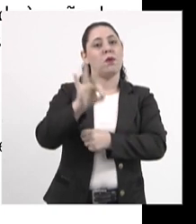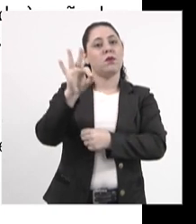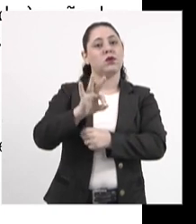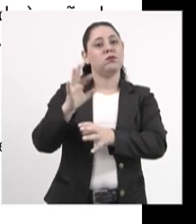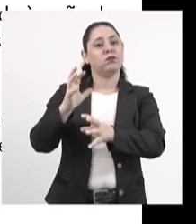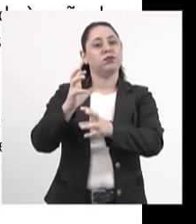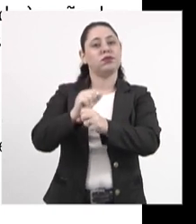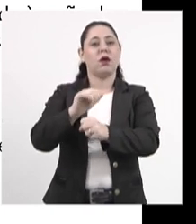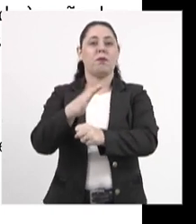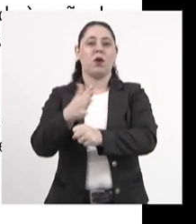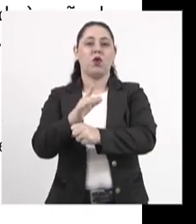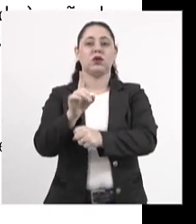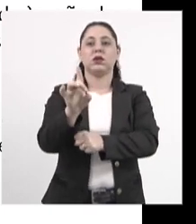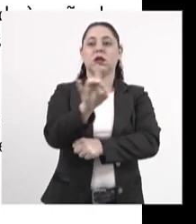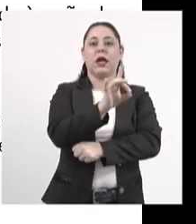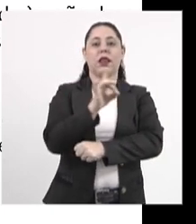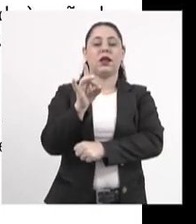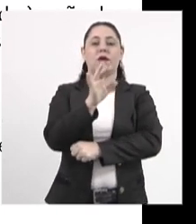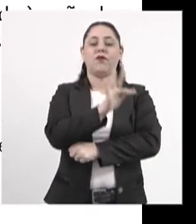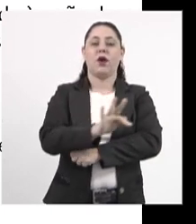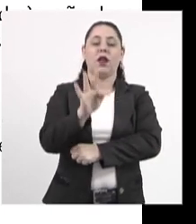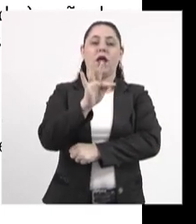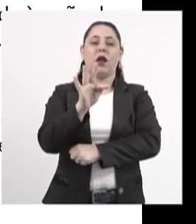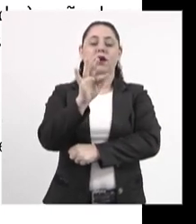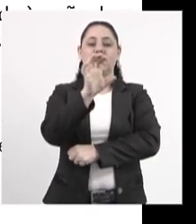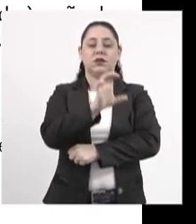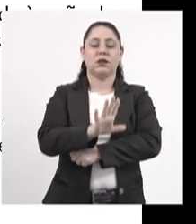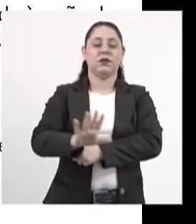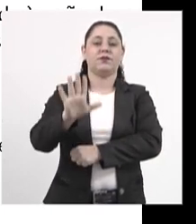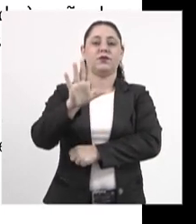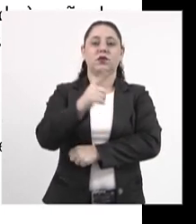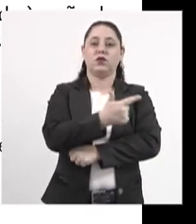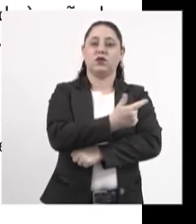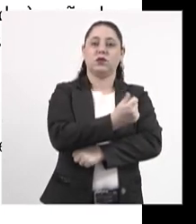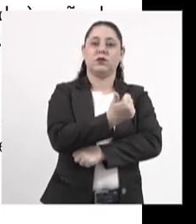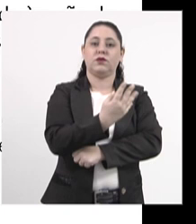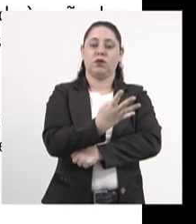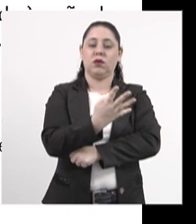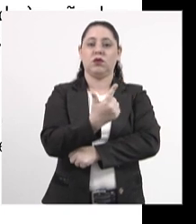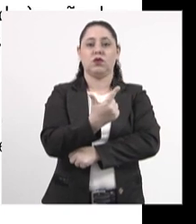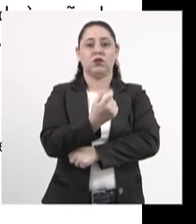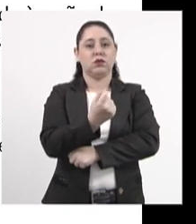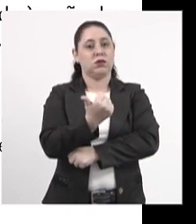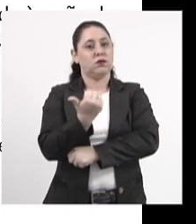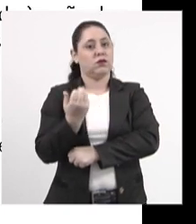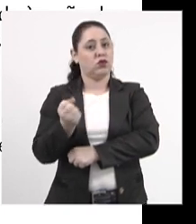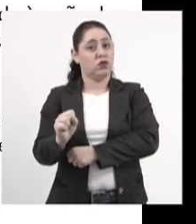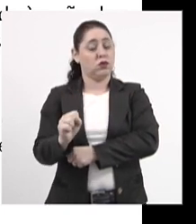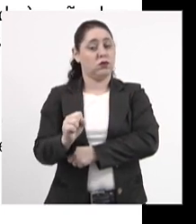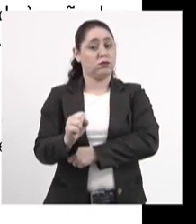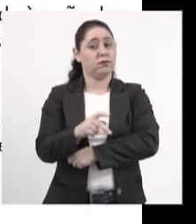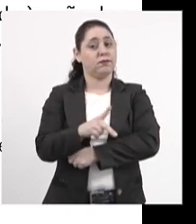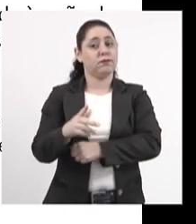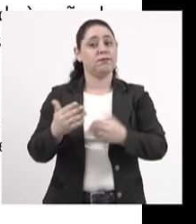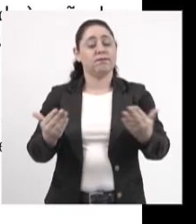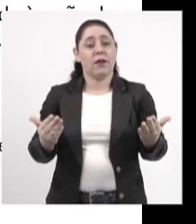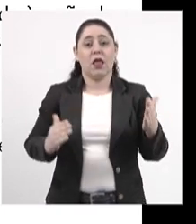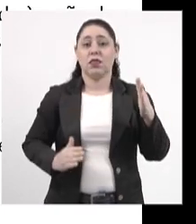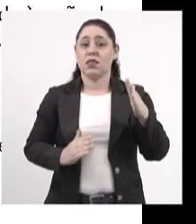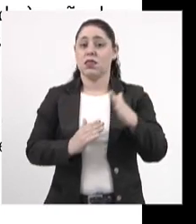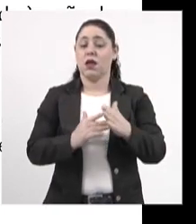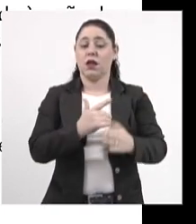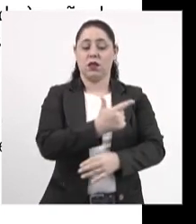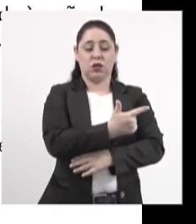receita média de cada ente federativo entre 2024 e 2028. Ou seja, presidente, até